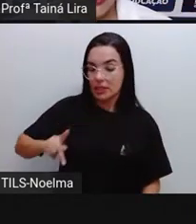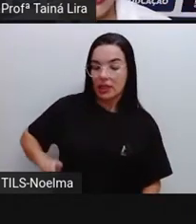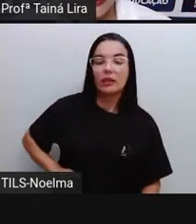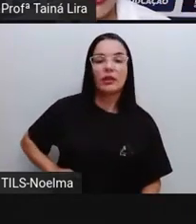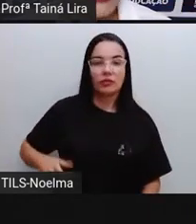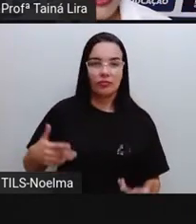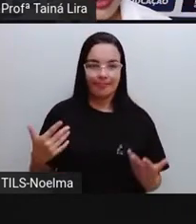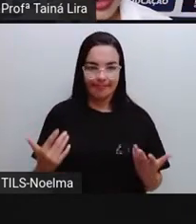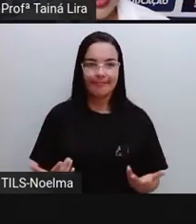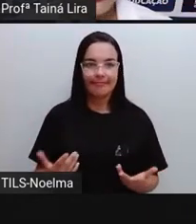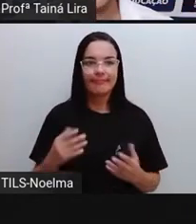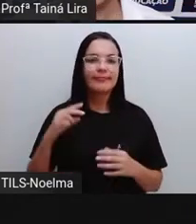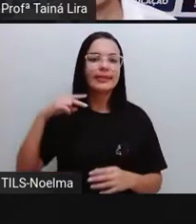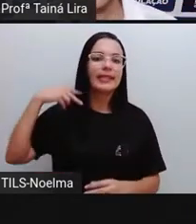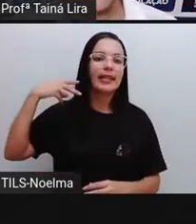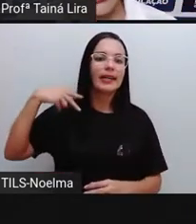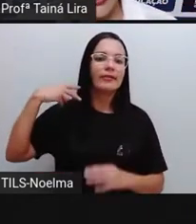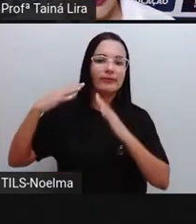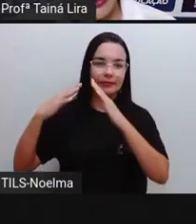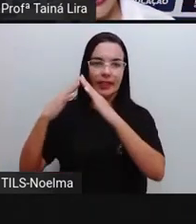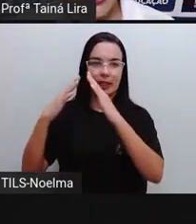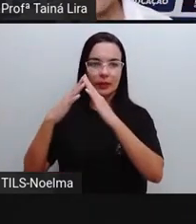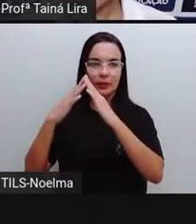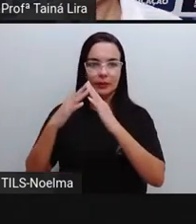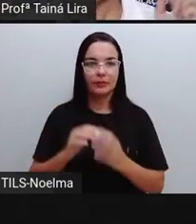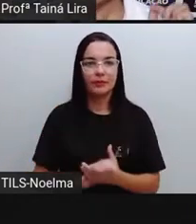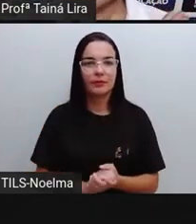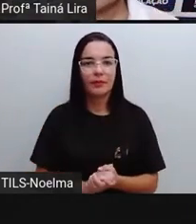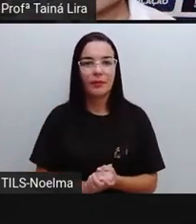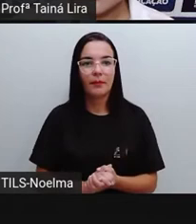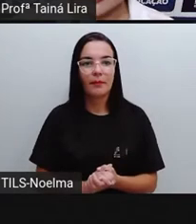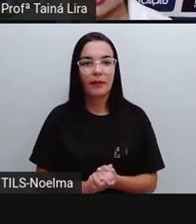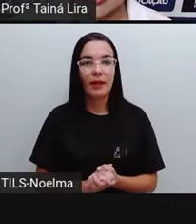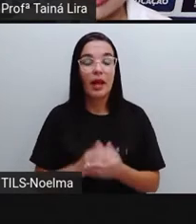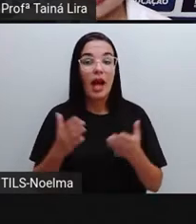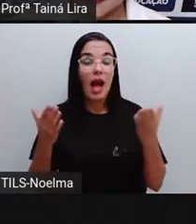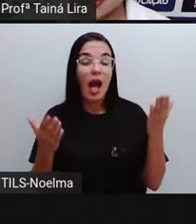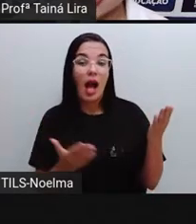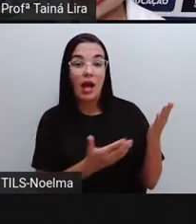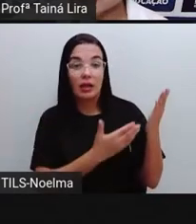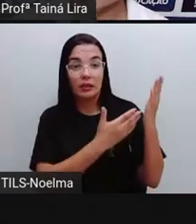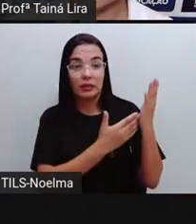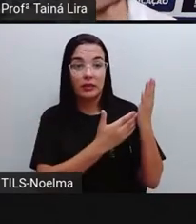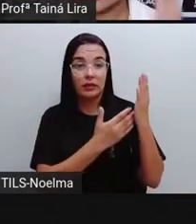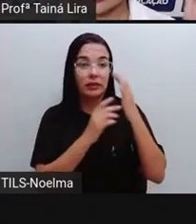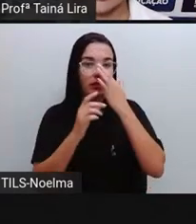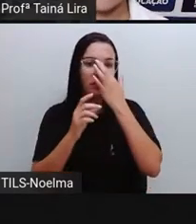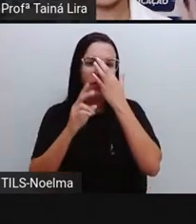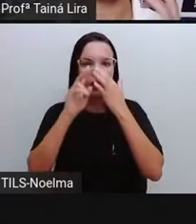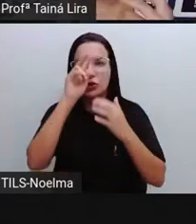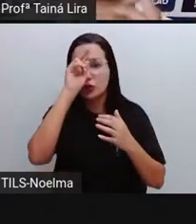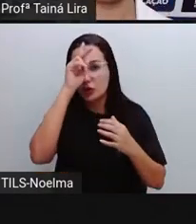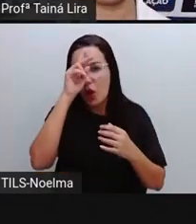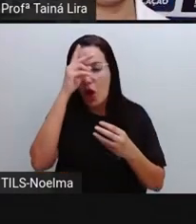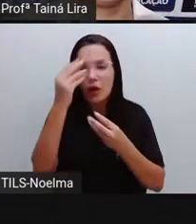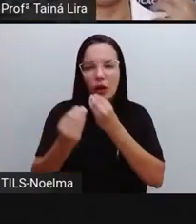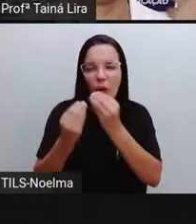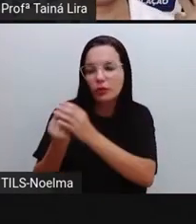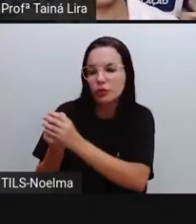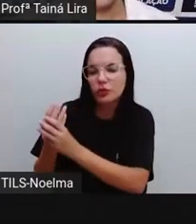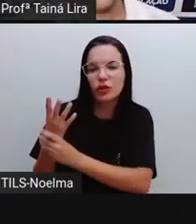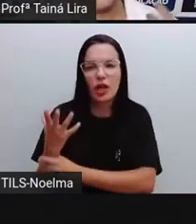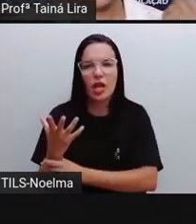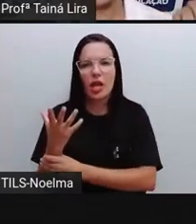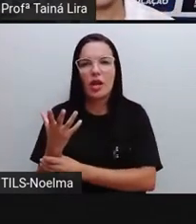ser o presidente da Câmara, tá? Nessa questão histórica aí, de como surgiu